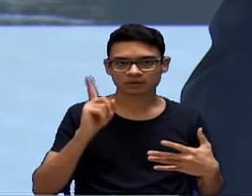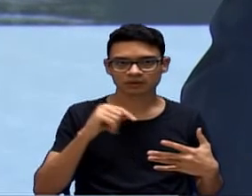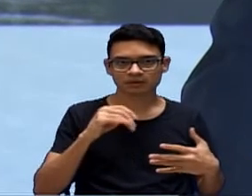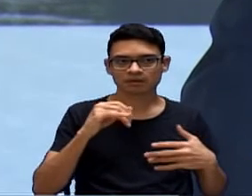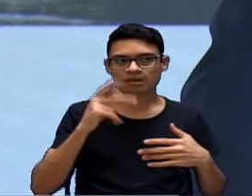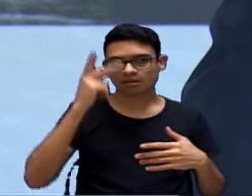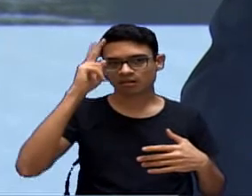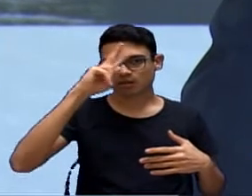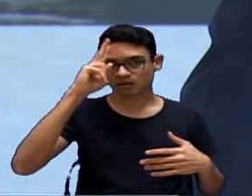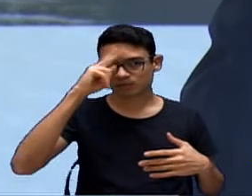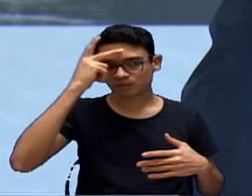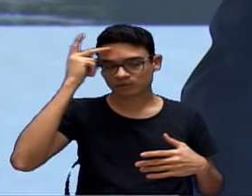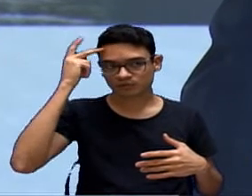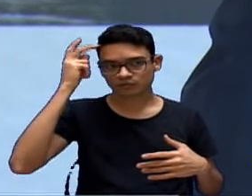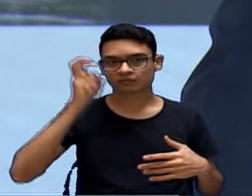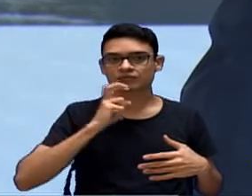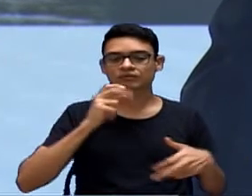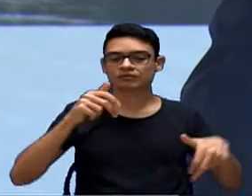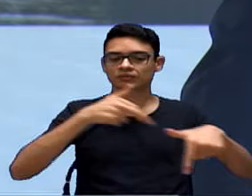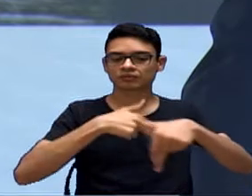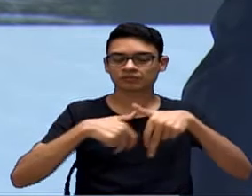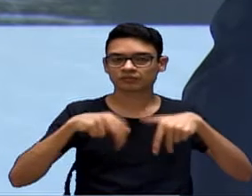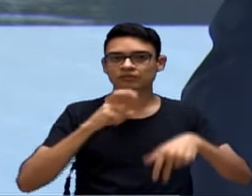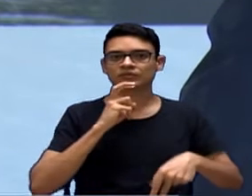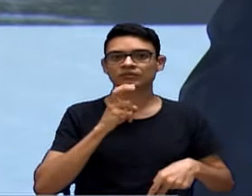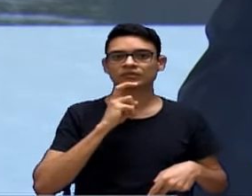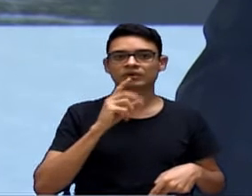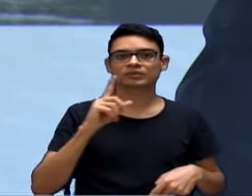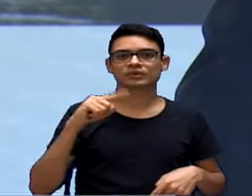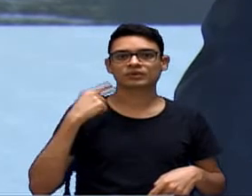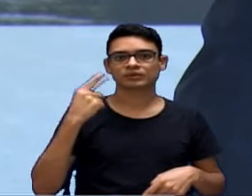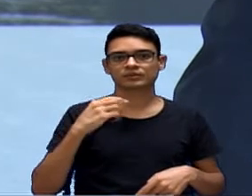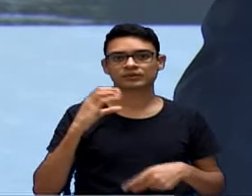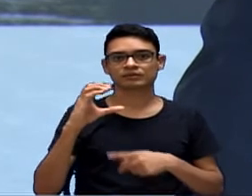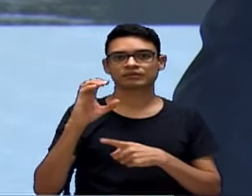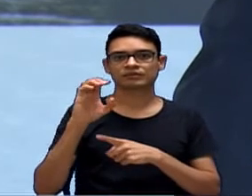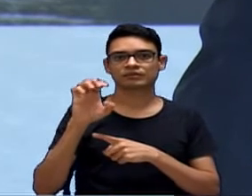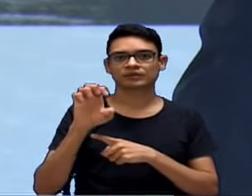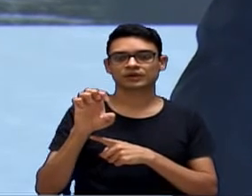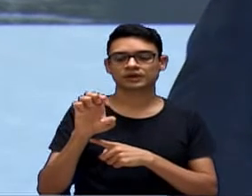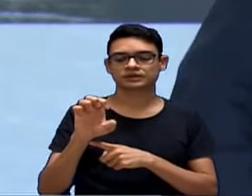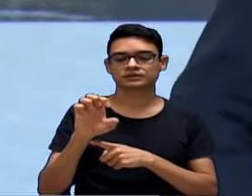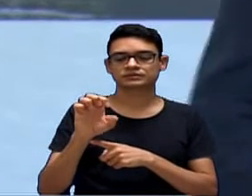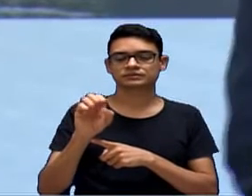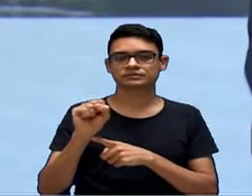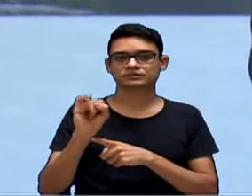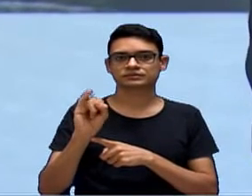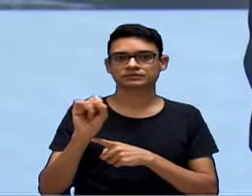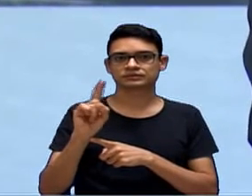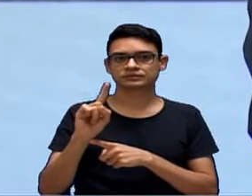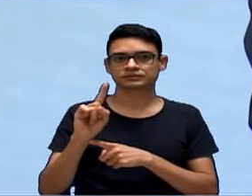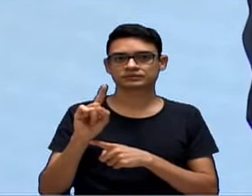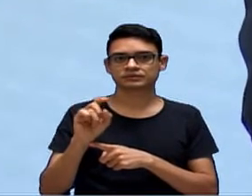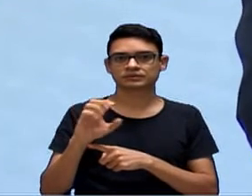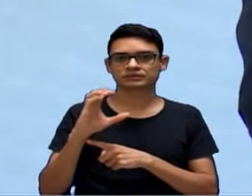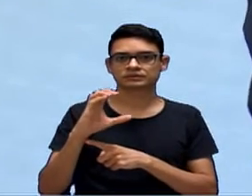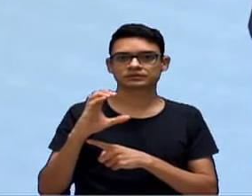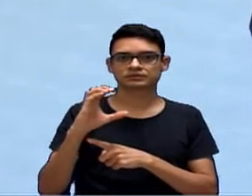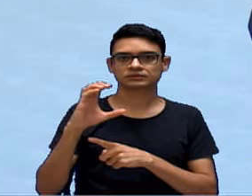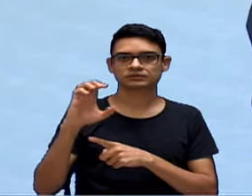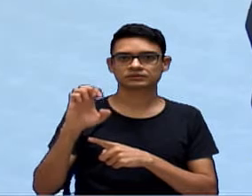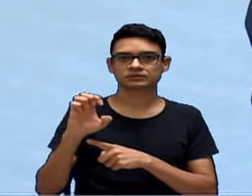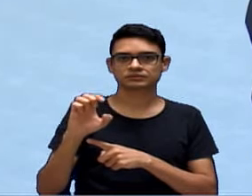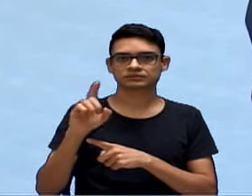população de Sorocaba, que o deputado federal, Cezinha de Madureira, a meu pedido, colocou na cidade aqui,